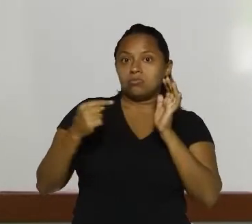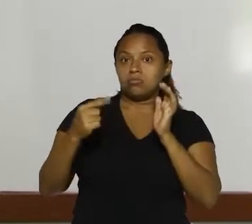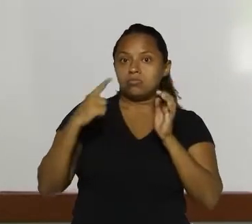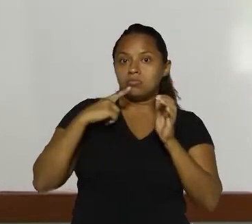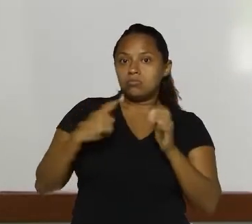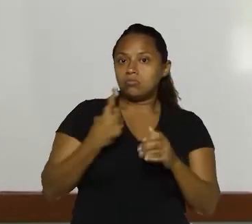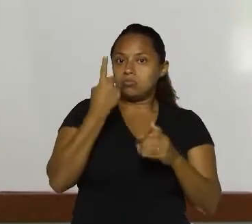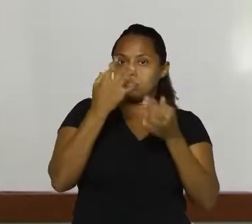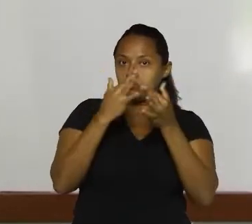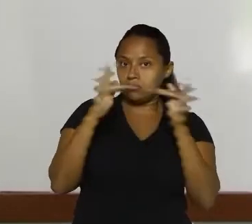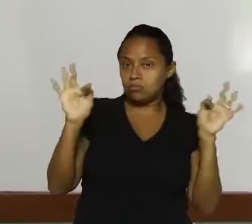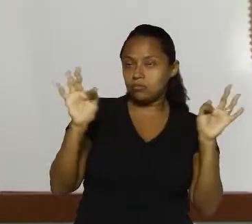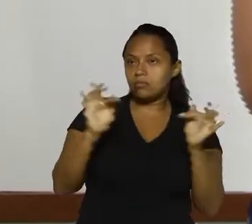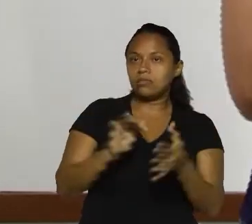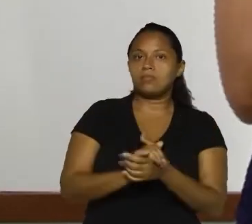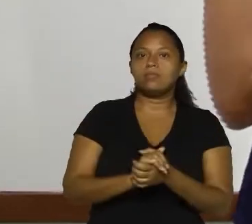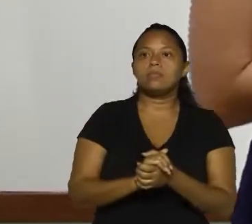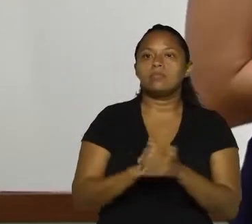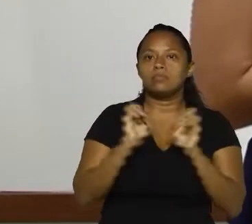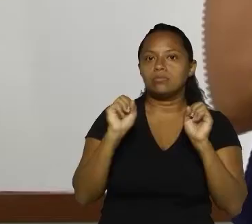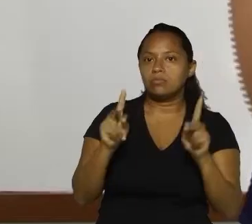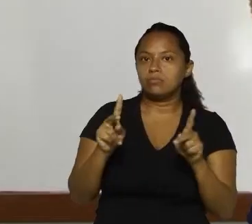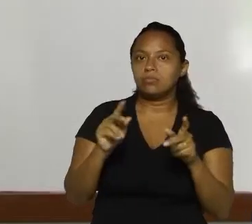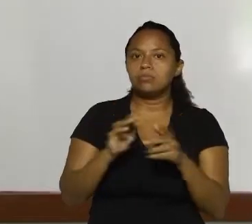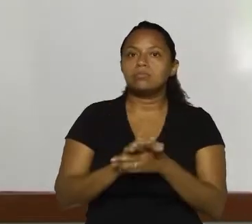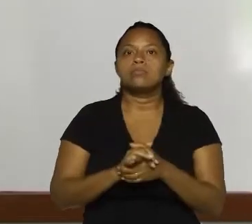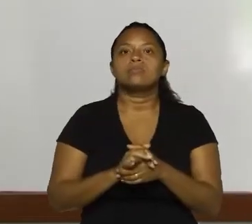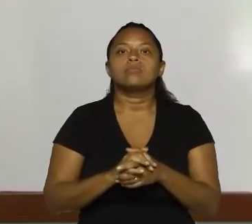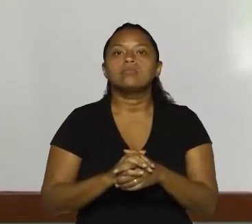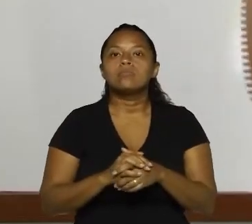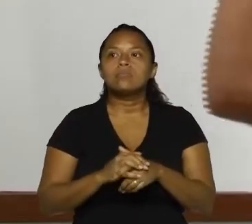tem só uma frase, ok? E ela é verbal.